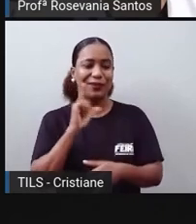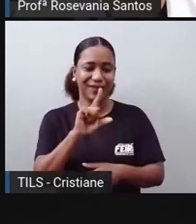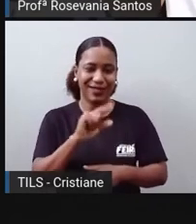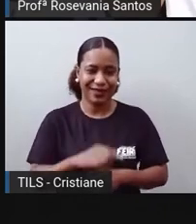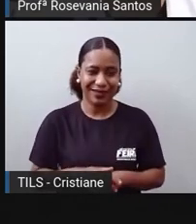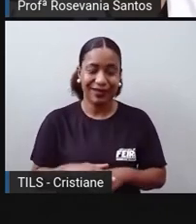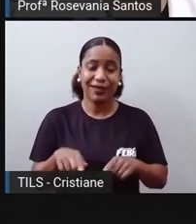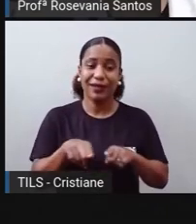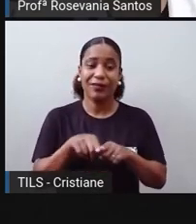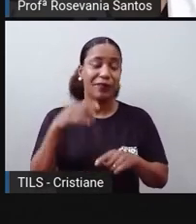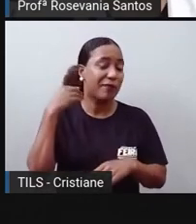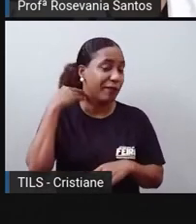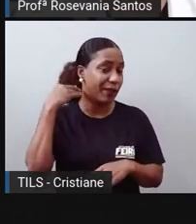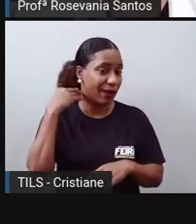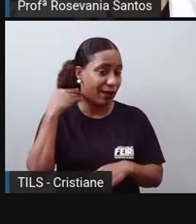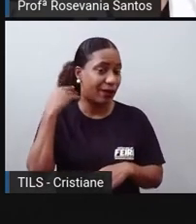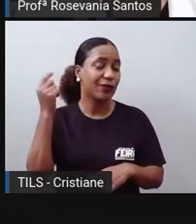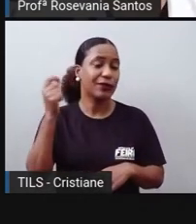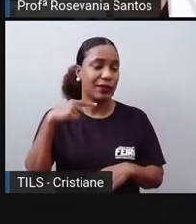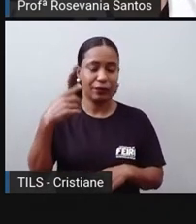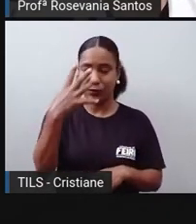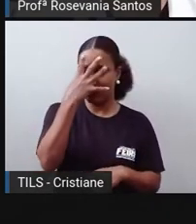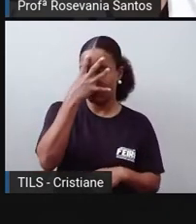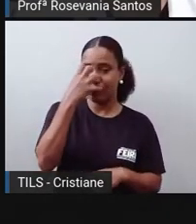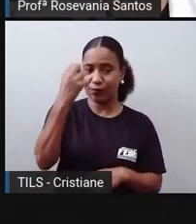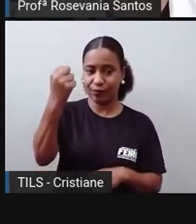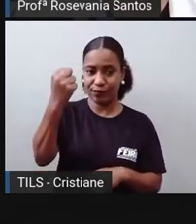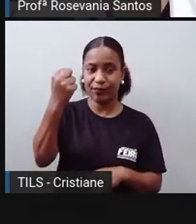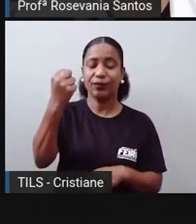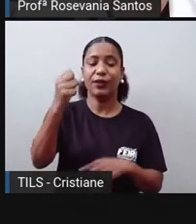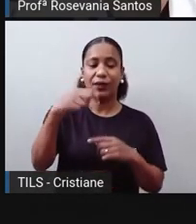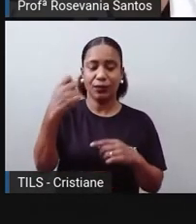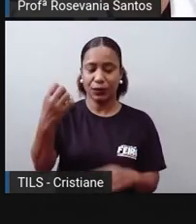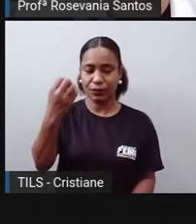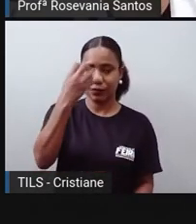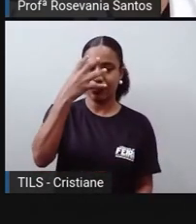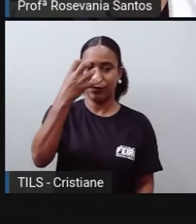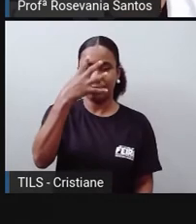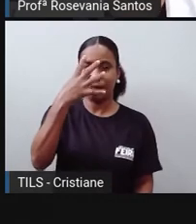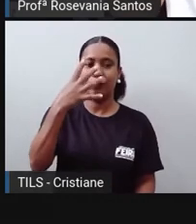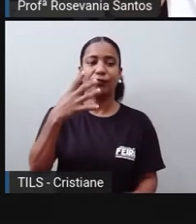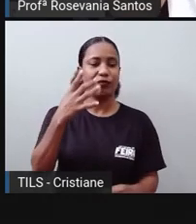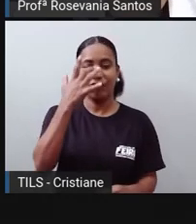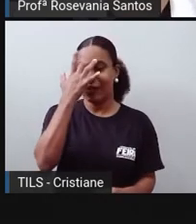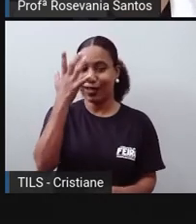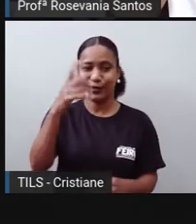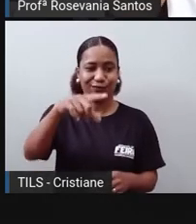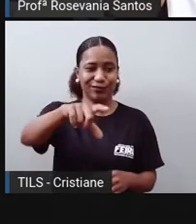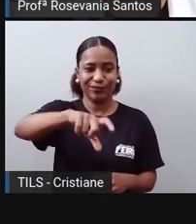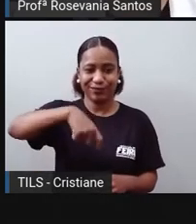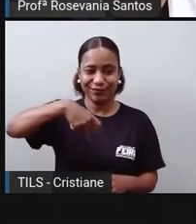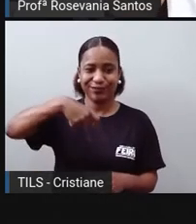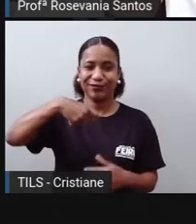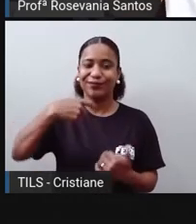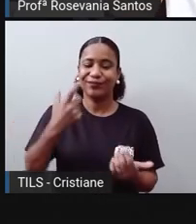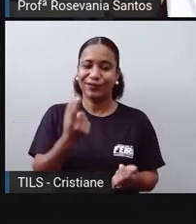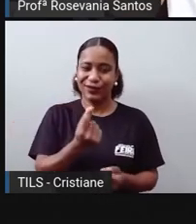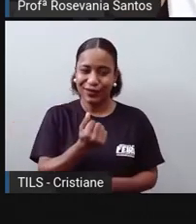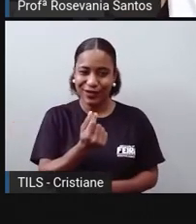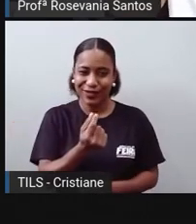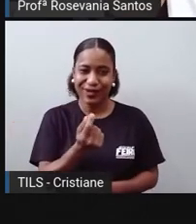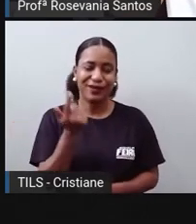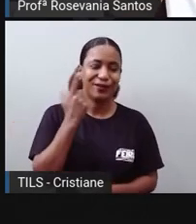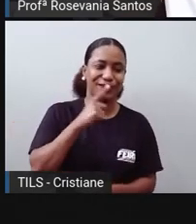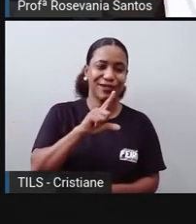bancos, que também utilizam isso. Então, esse mundo digital hoje, ele é muito facilitado para tudo, para dinheiro, para